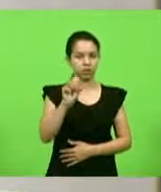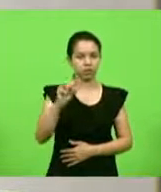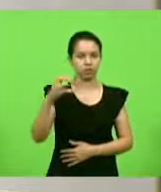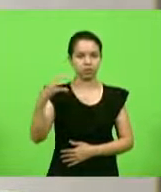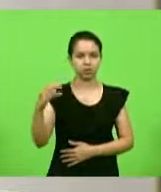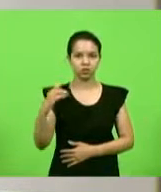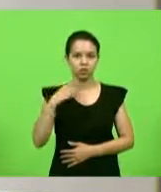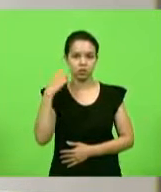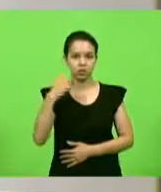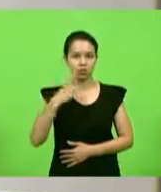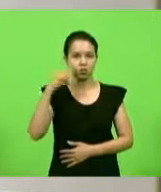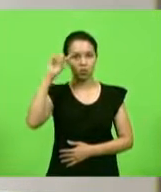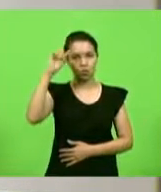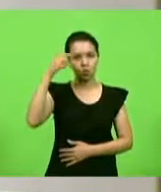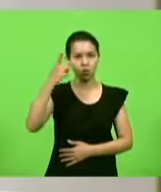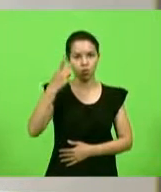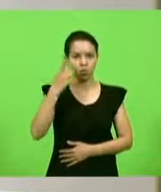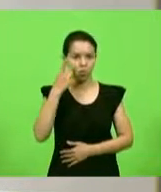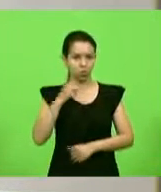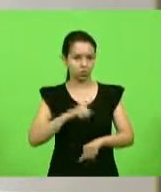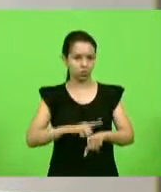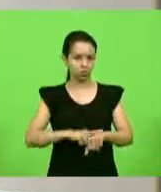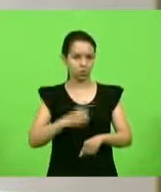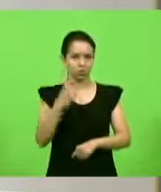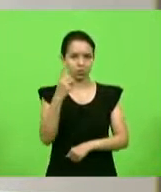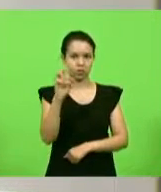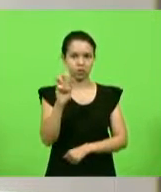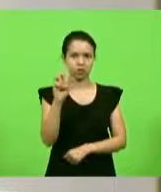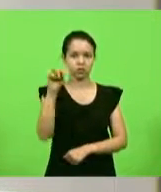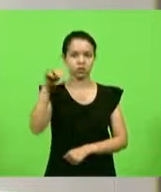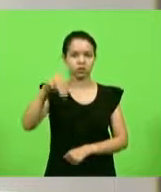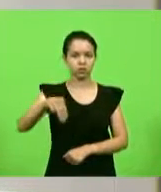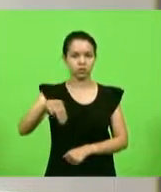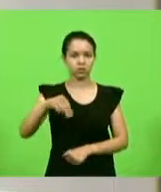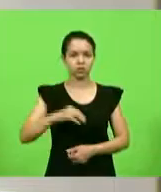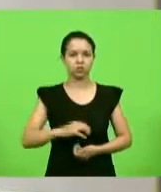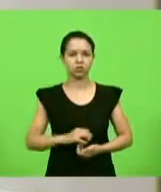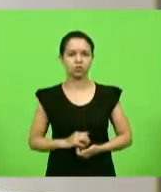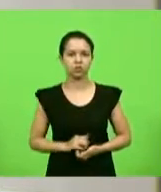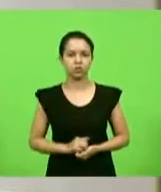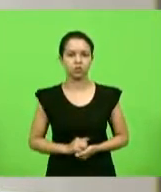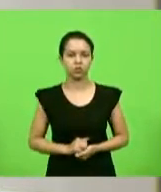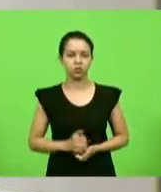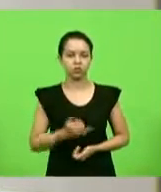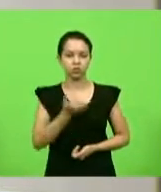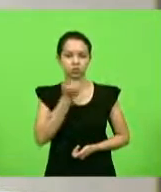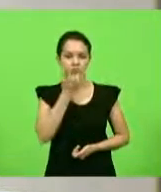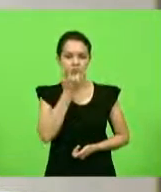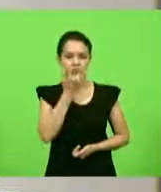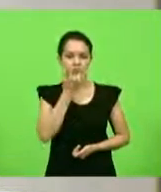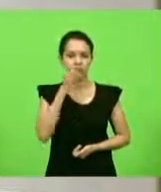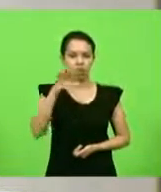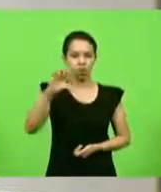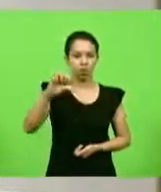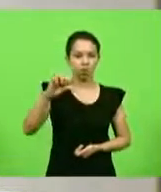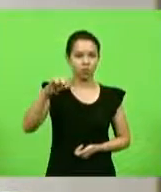deputado Milton Alves por 10, 15 minutos, deputado. Desculpa, deputado, nove minutos.